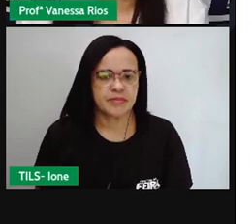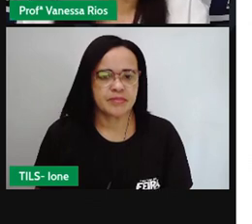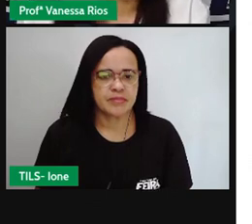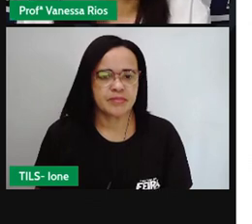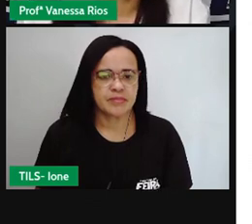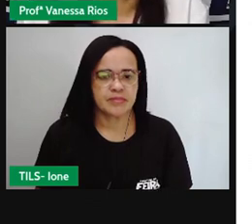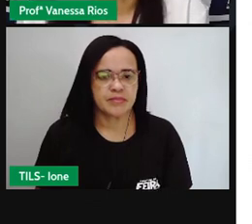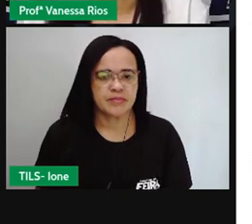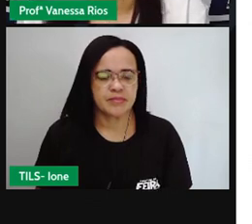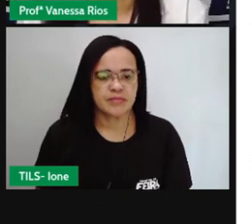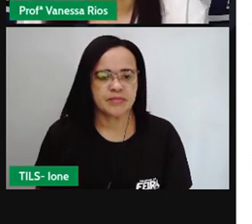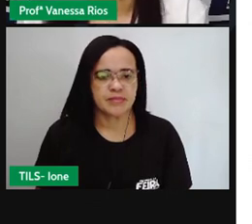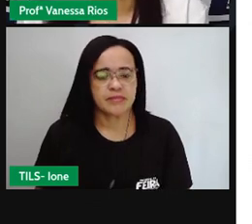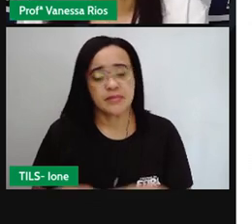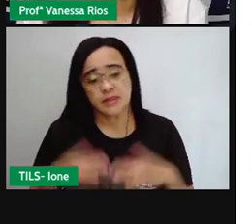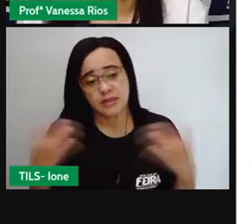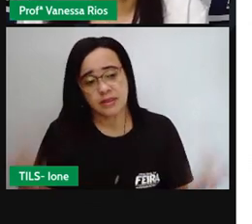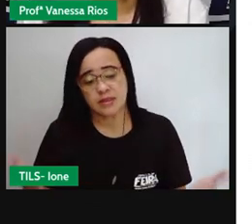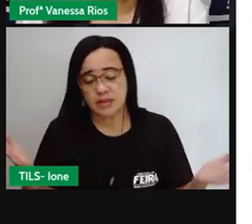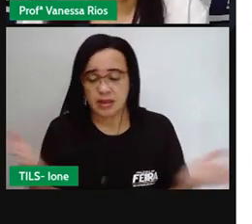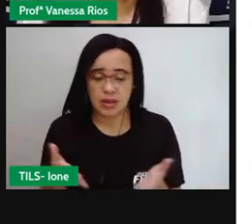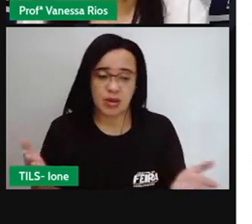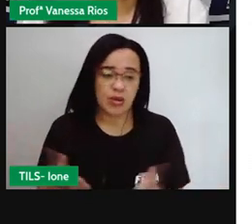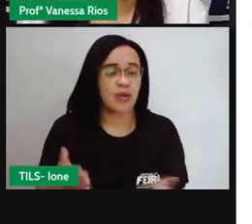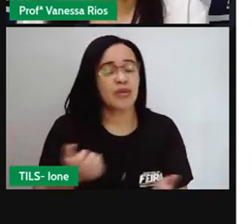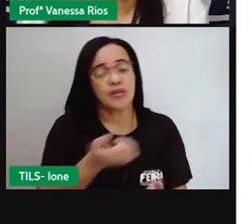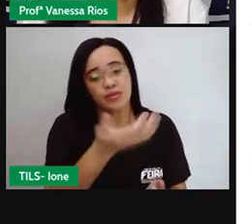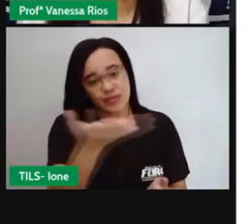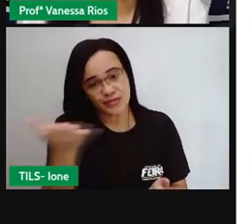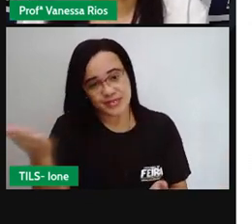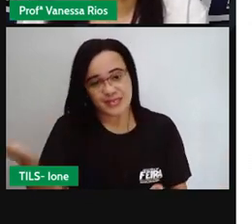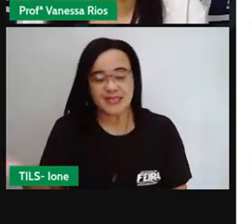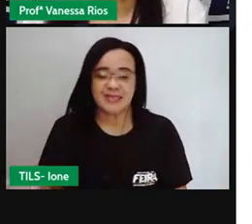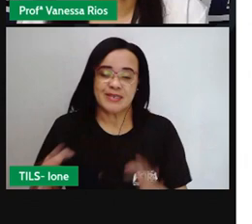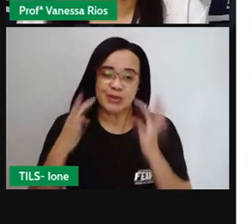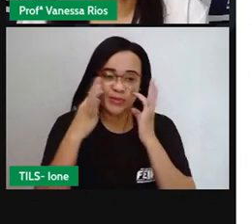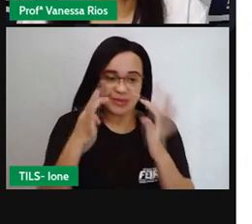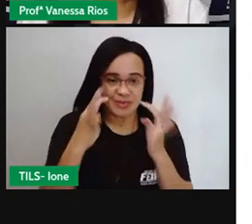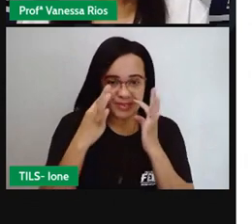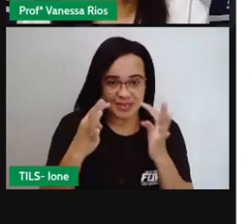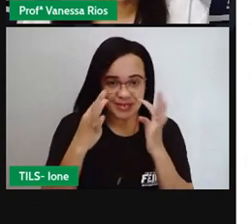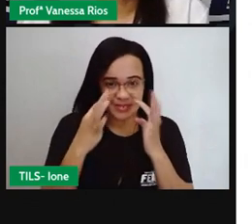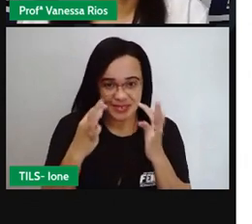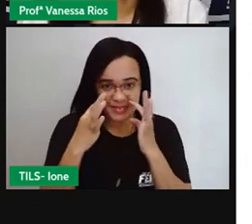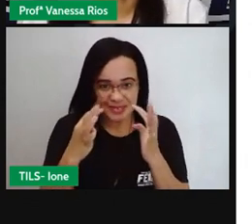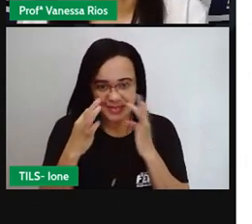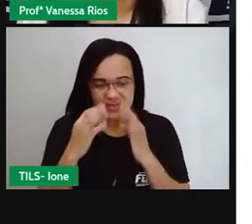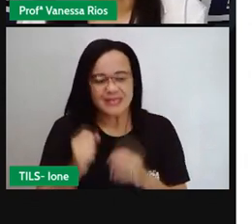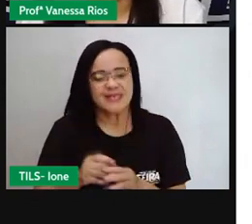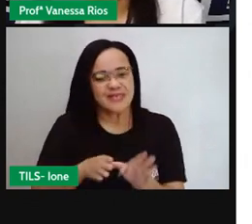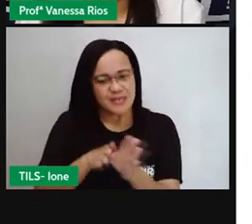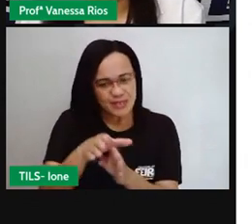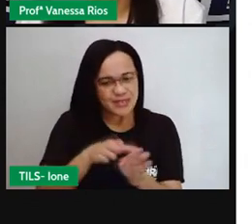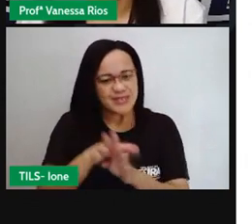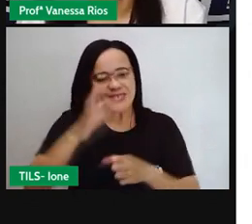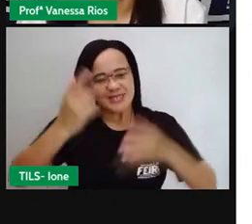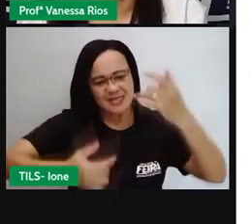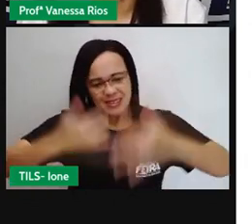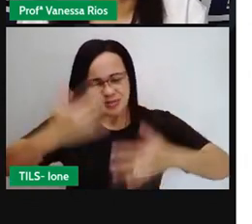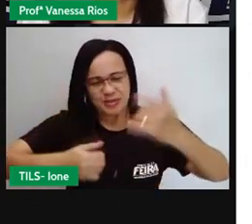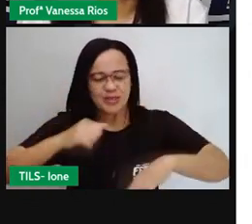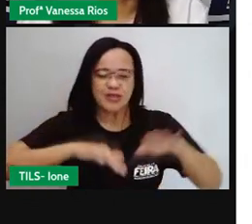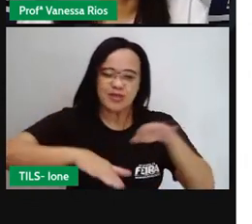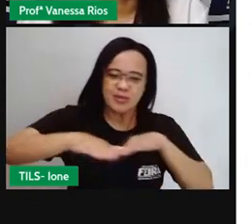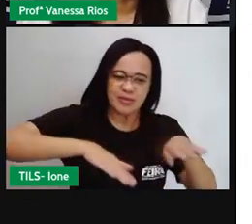e aí agora é com você. Observaram aí a presença das orientações, né? De movimentação, de